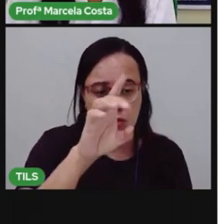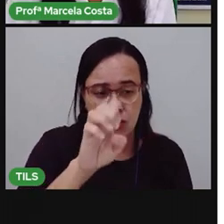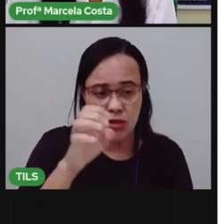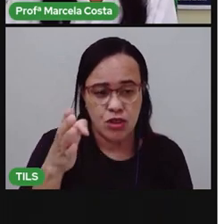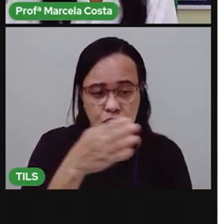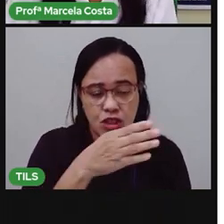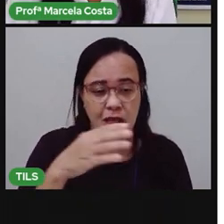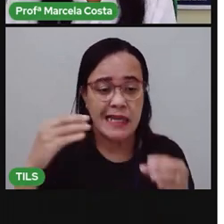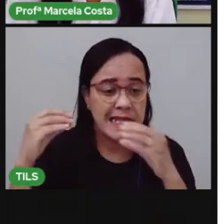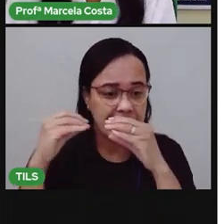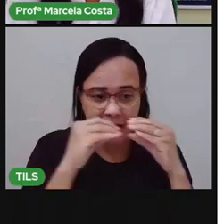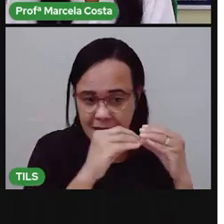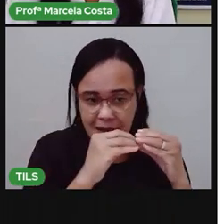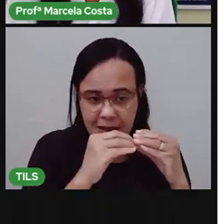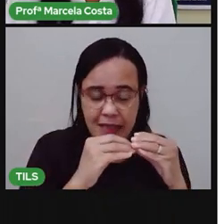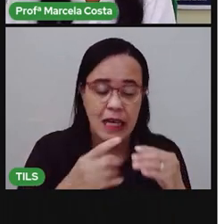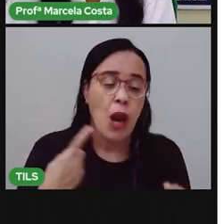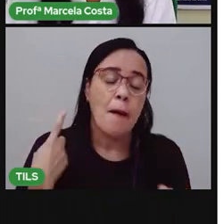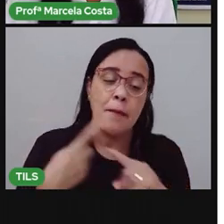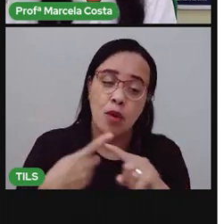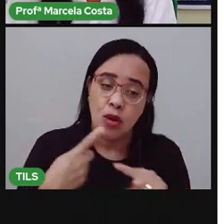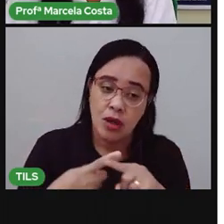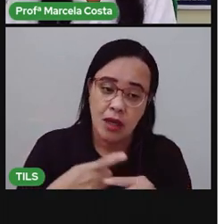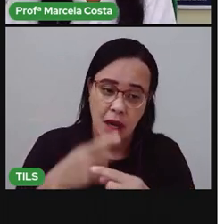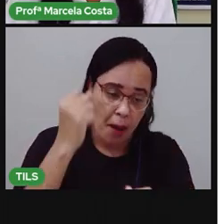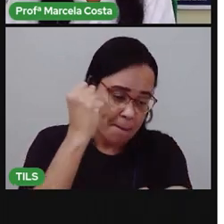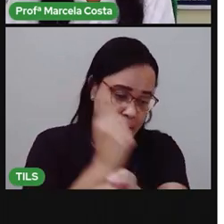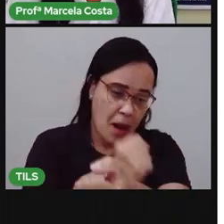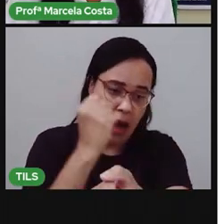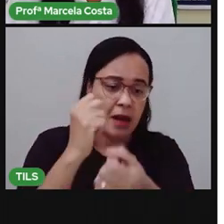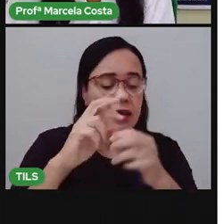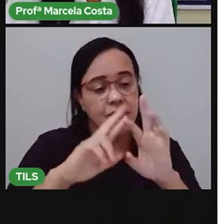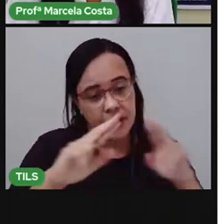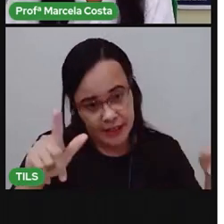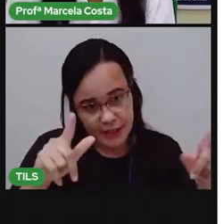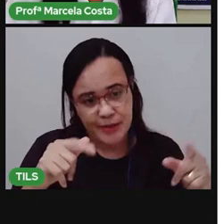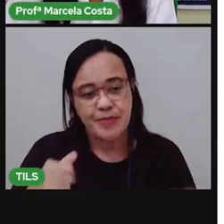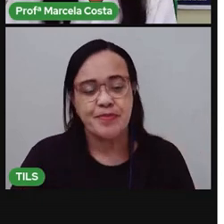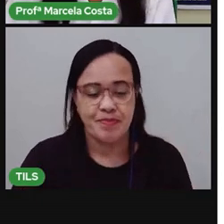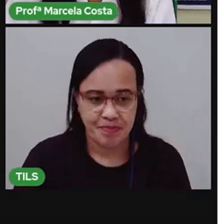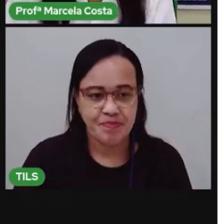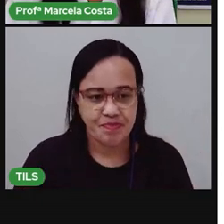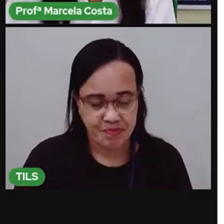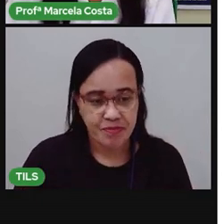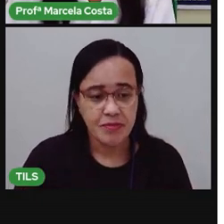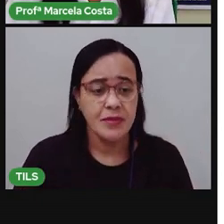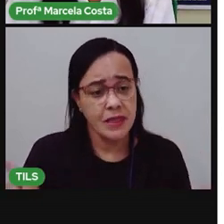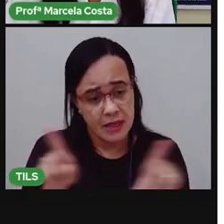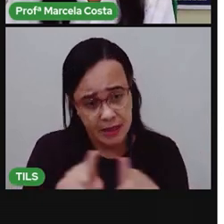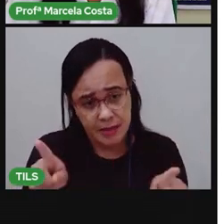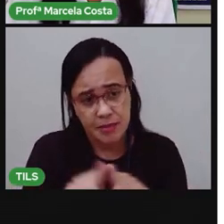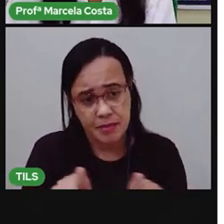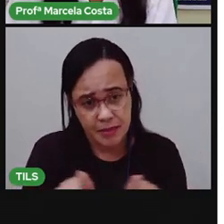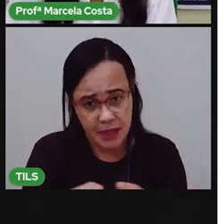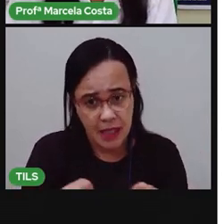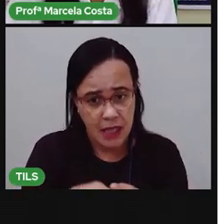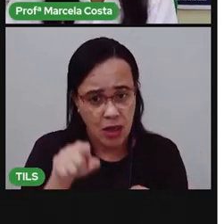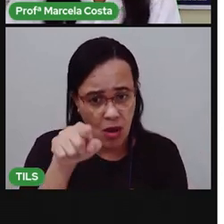Tem a marca Nazinho. Ó aqui em cima, Nazinho. Mas o nome do produto é